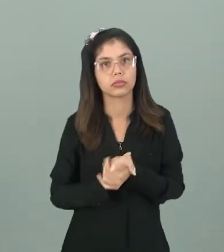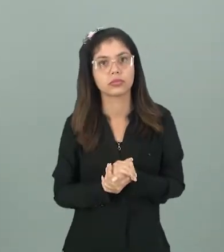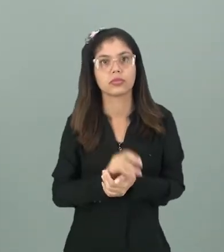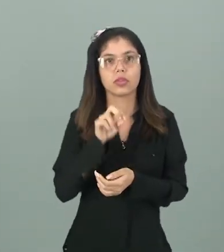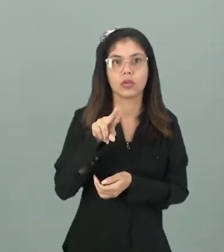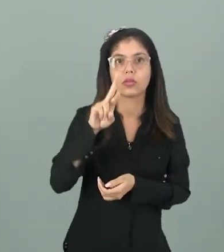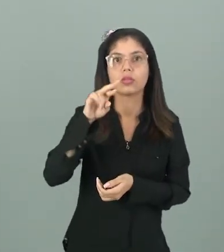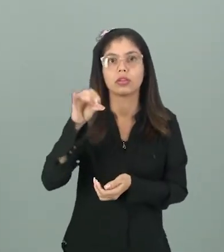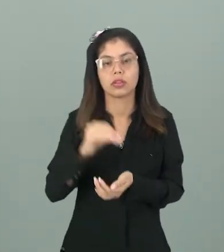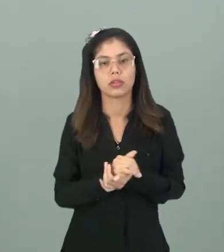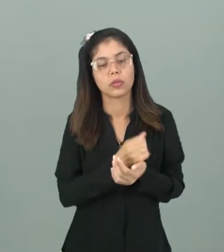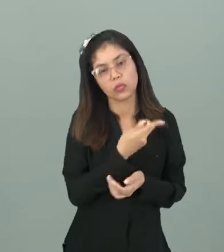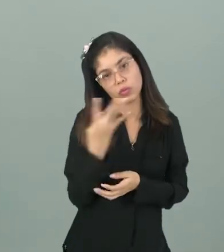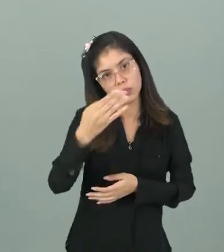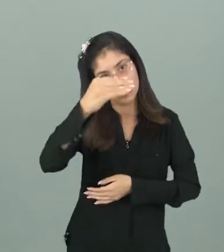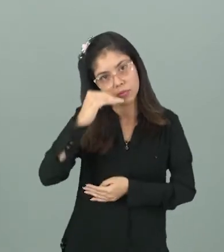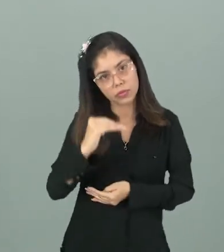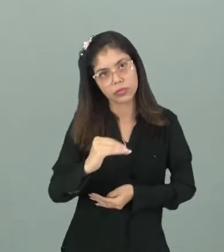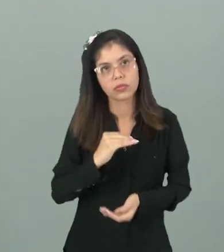Urano e Netuno.